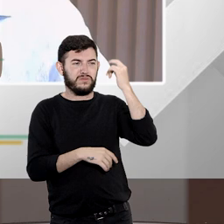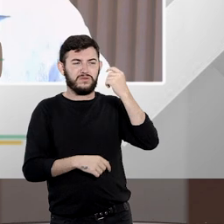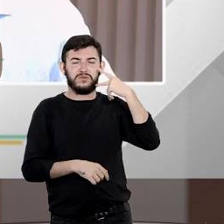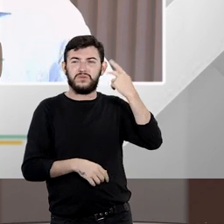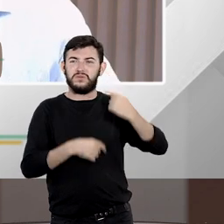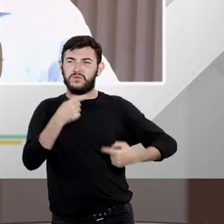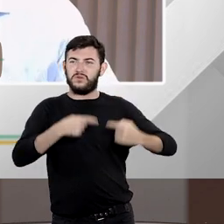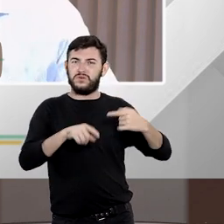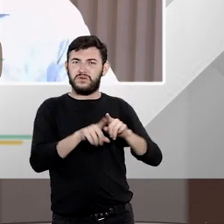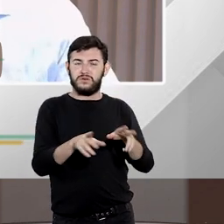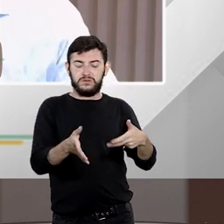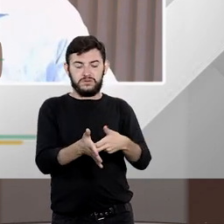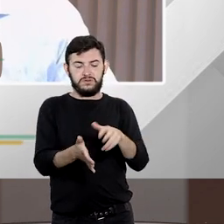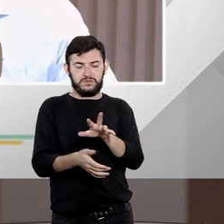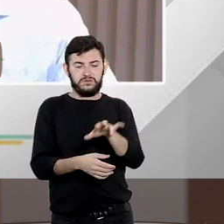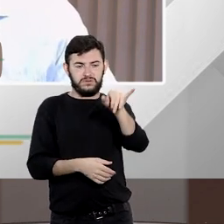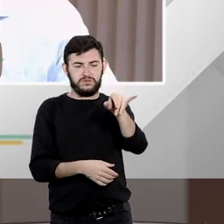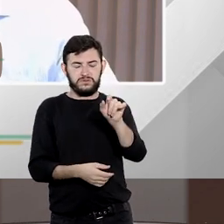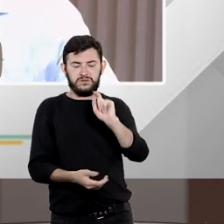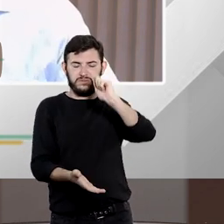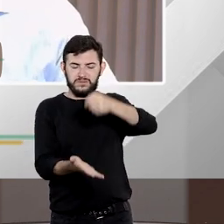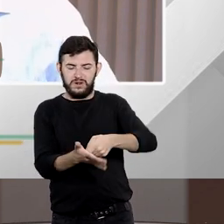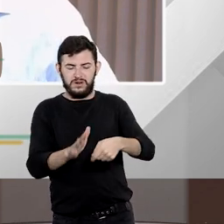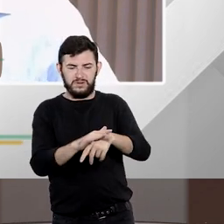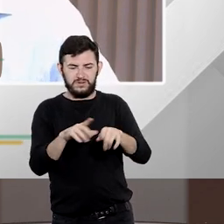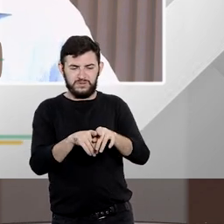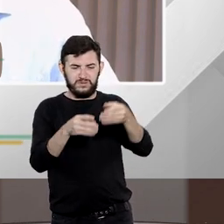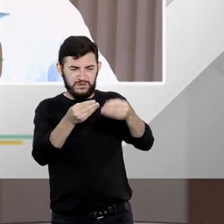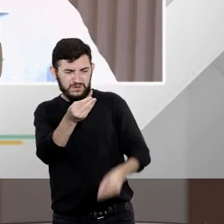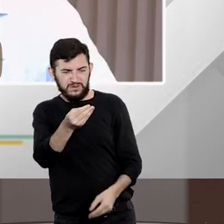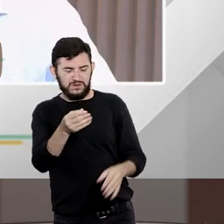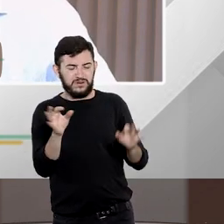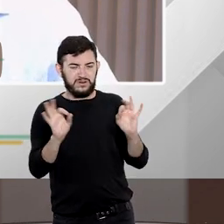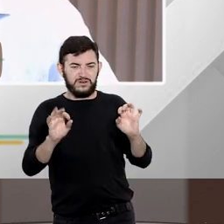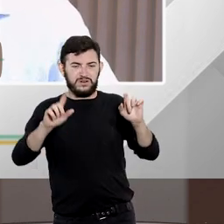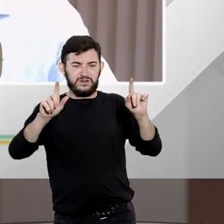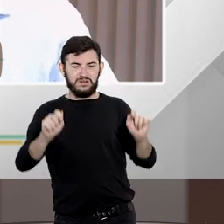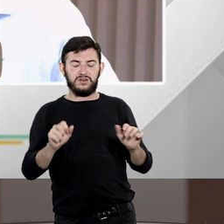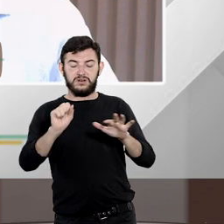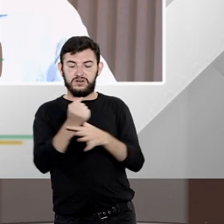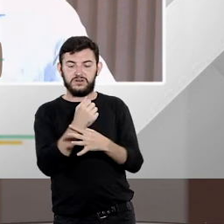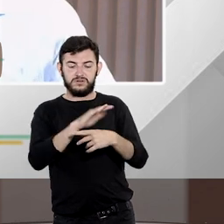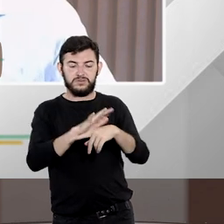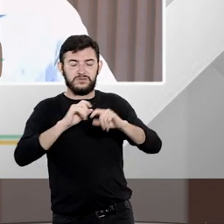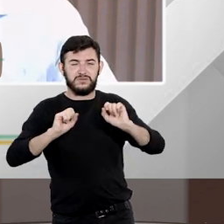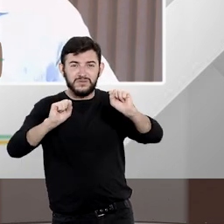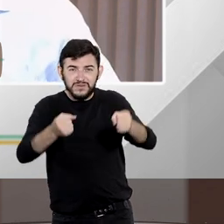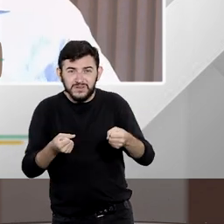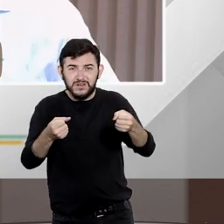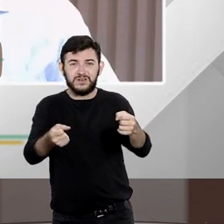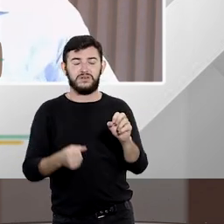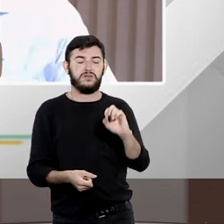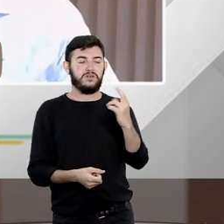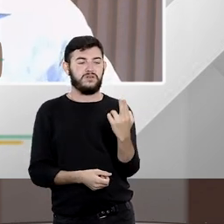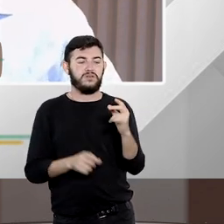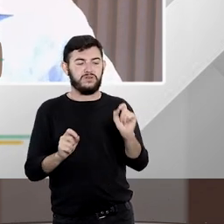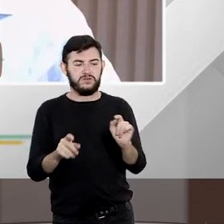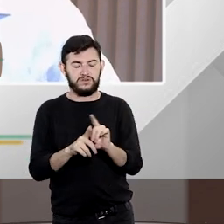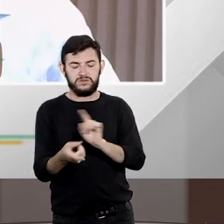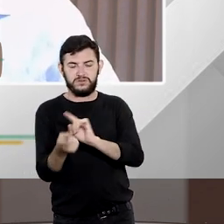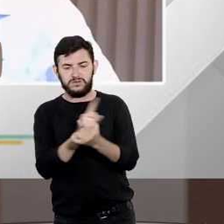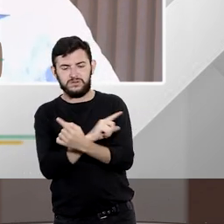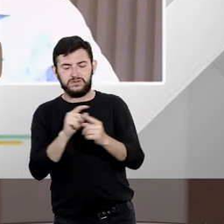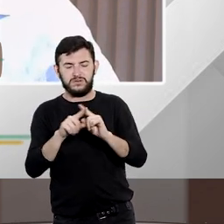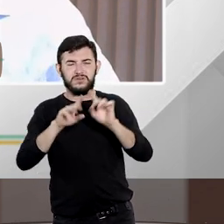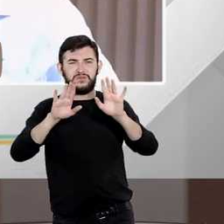ser condenado a pagar aquele dano se ele não tiver a garantia da ampla defesa e do contraditório e esse dano